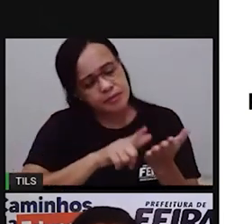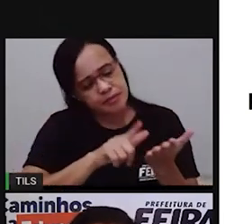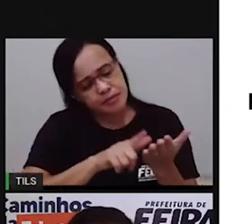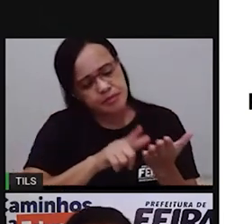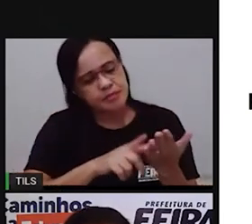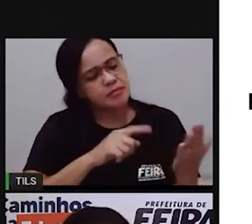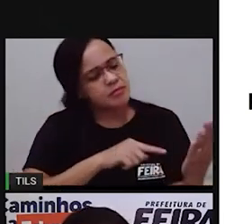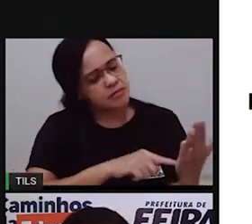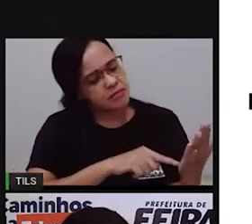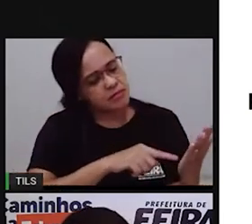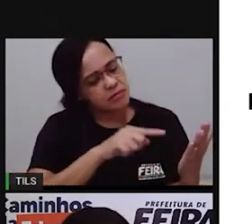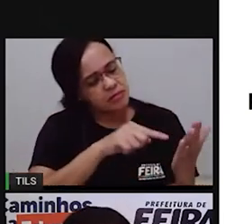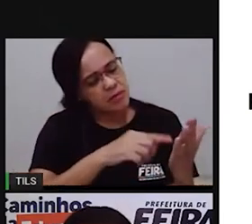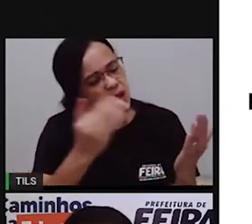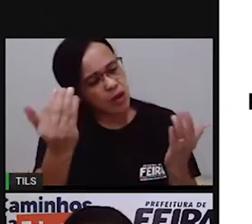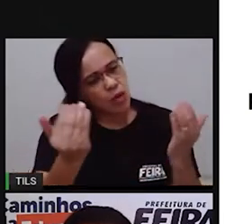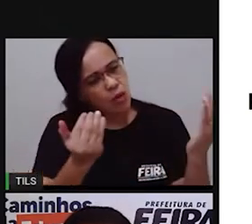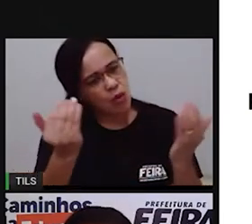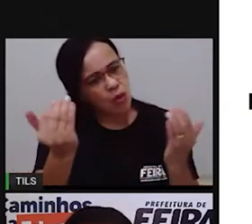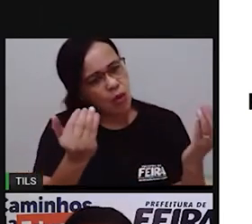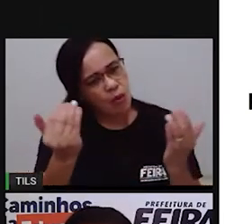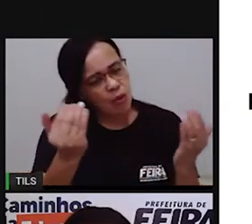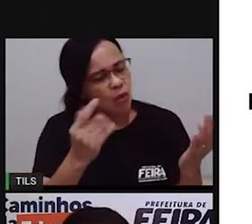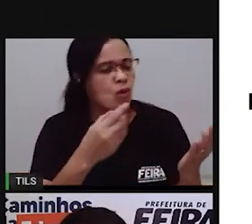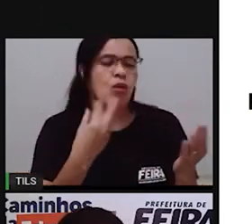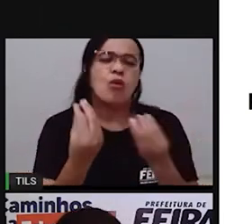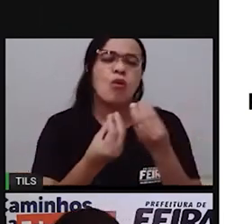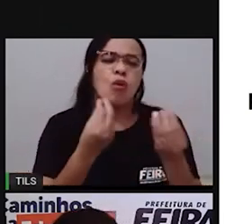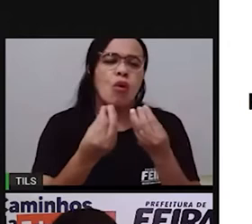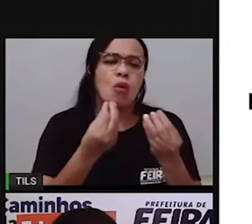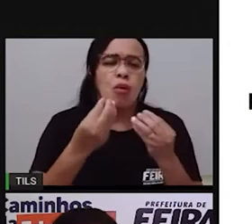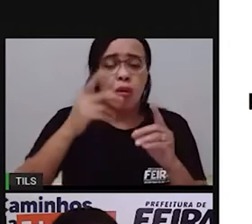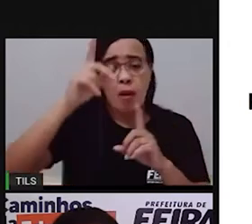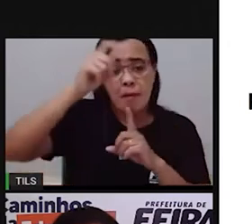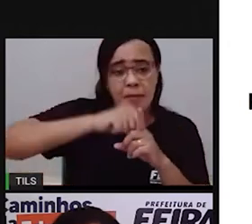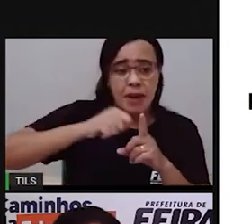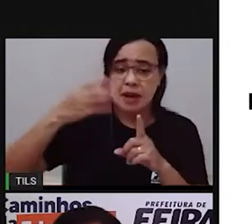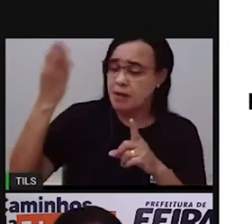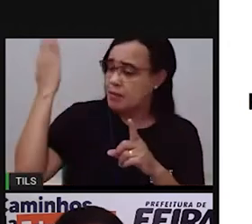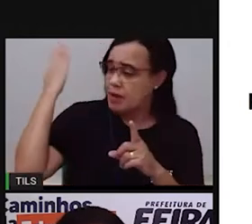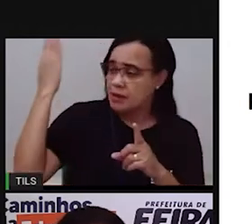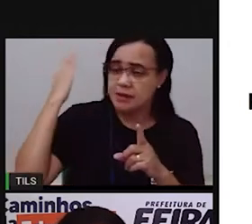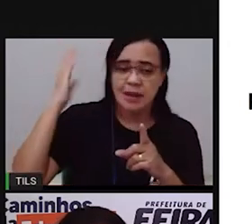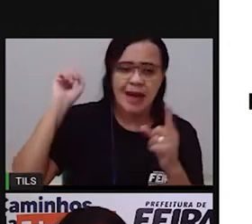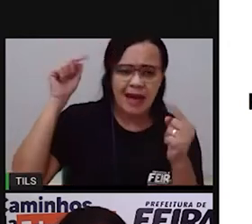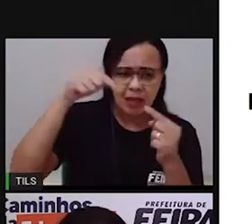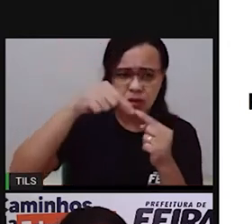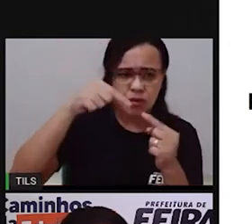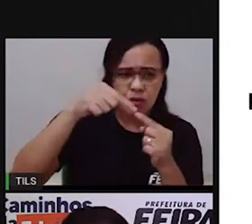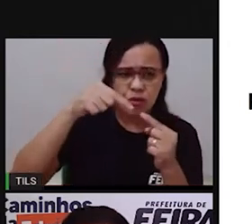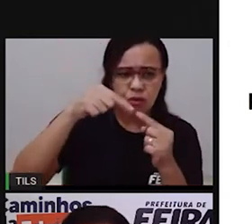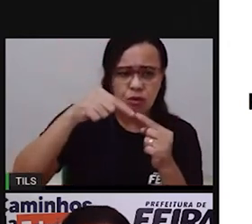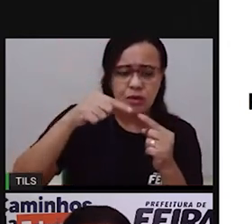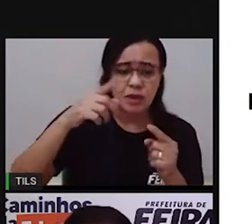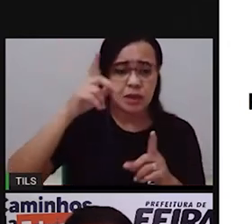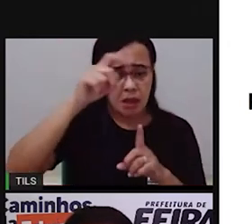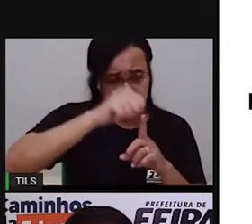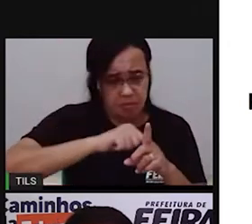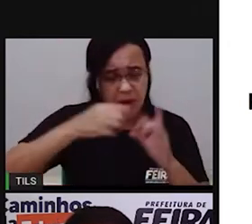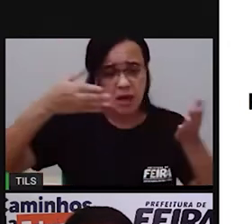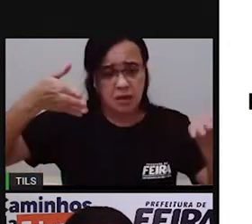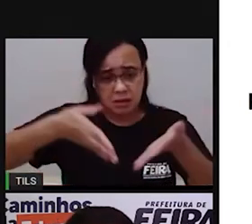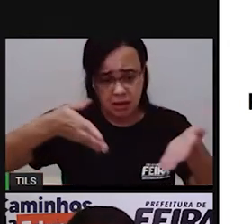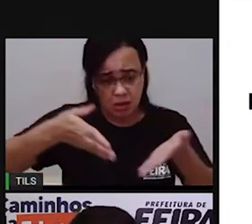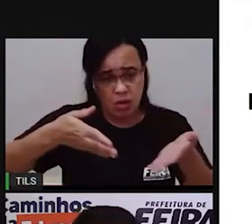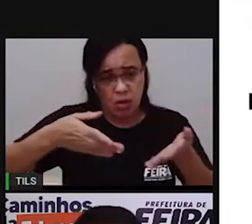porque vocês vão poder comparar se o consumo do mês passado foi o mesmo desse mês vocês vão